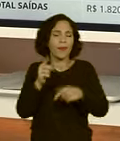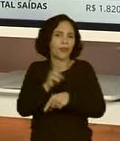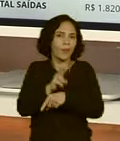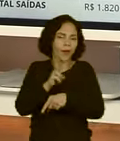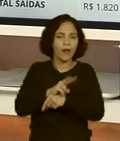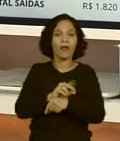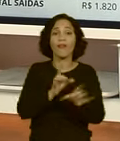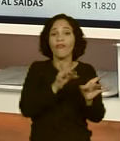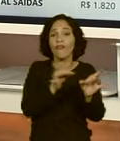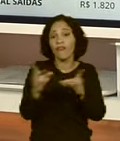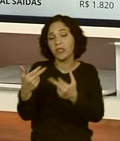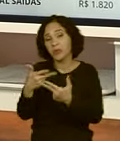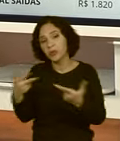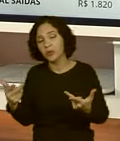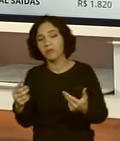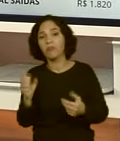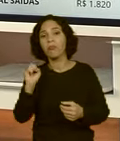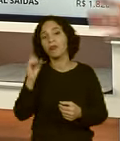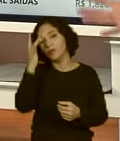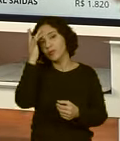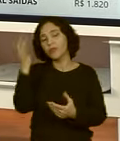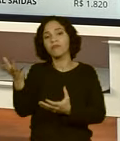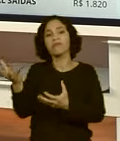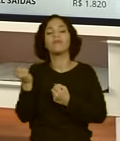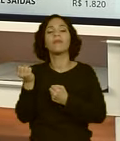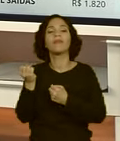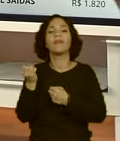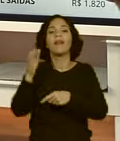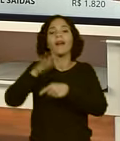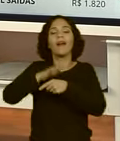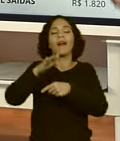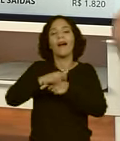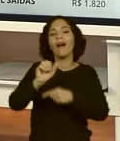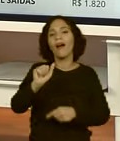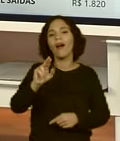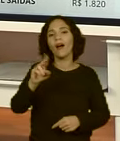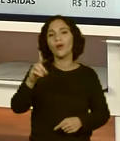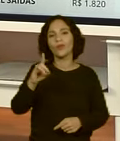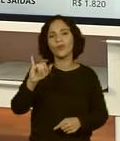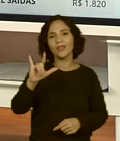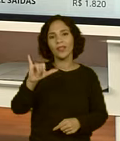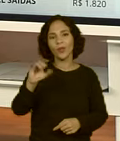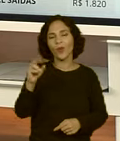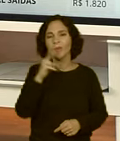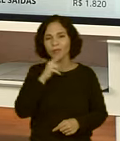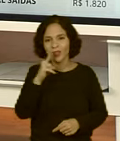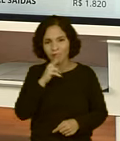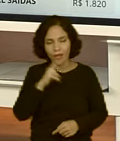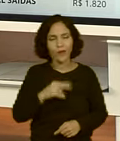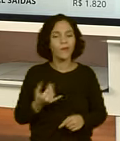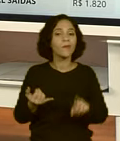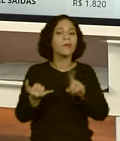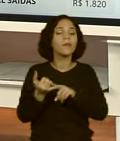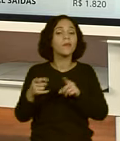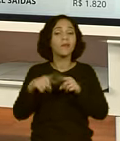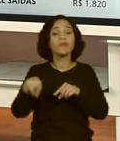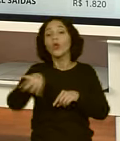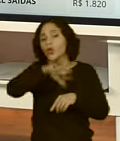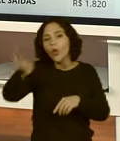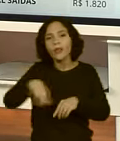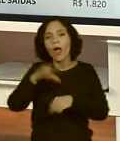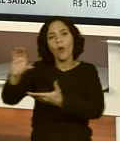prestados, alguém na família recebe o auxílio emergencial. Então, todas as entradas aqui, 2